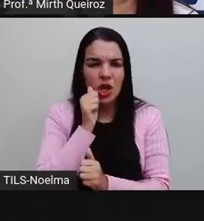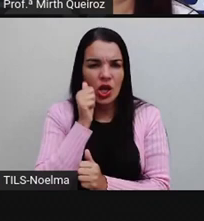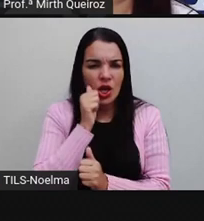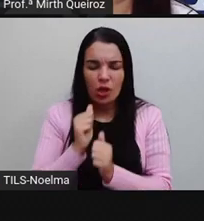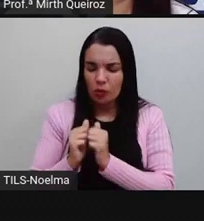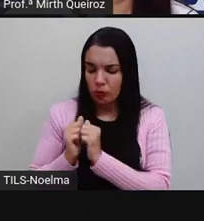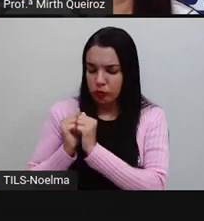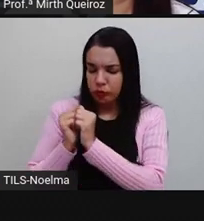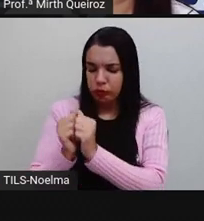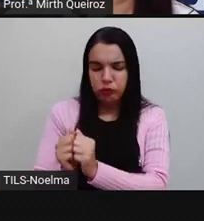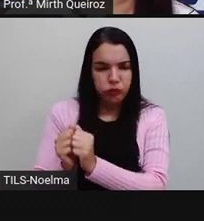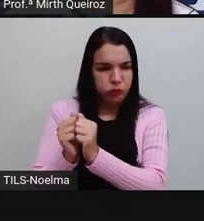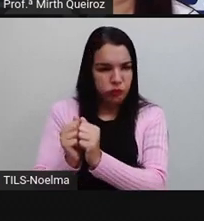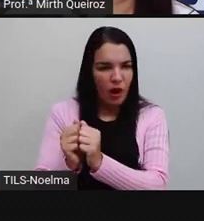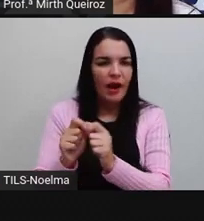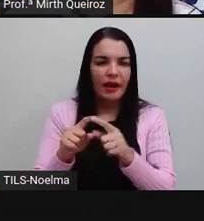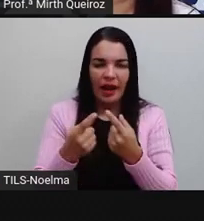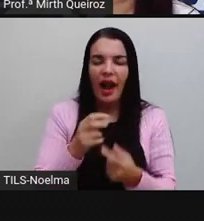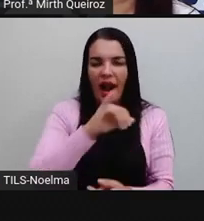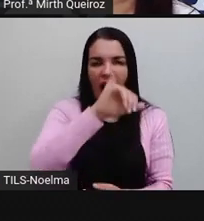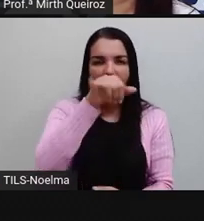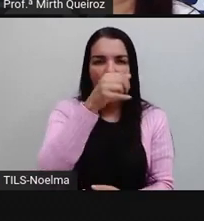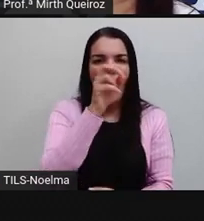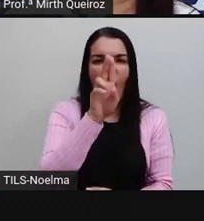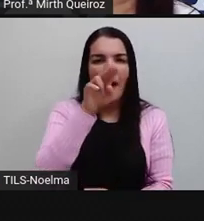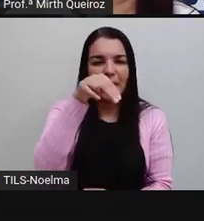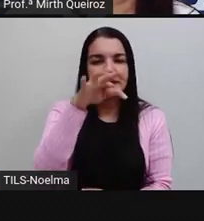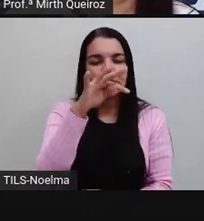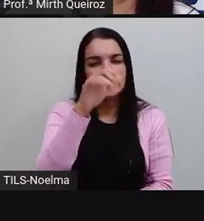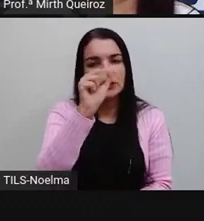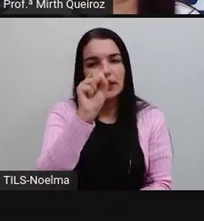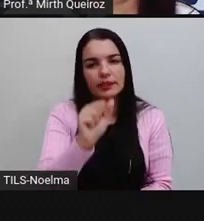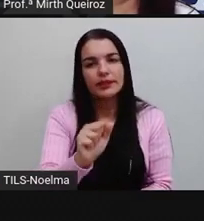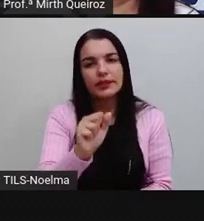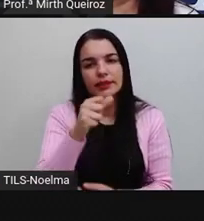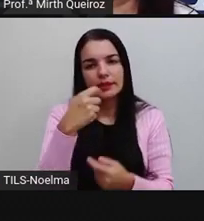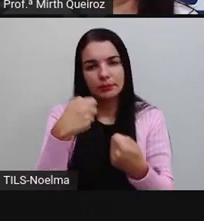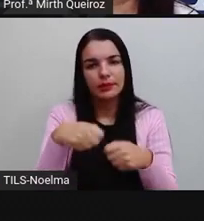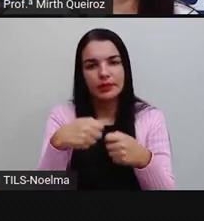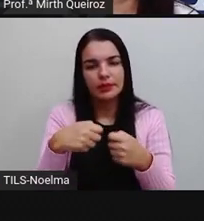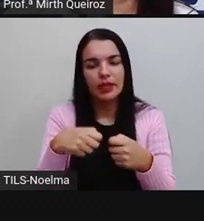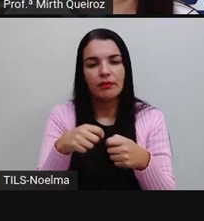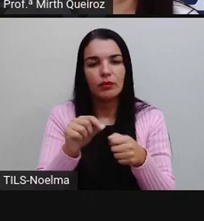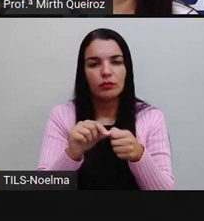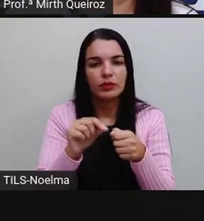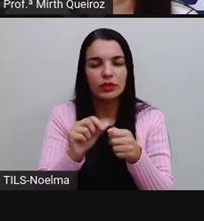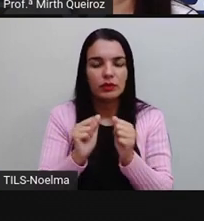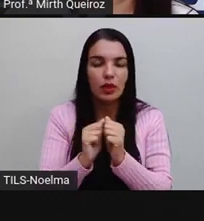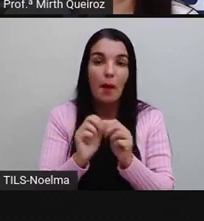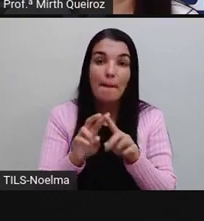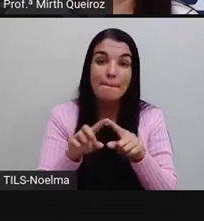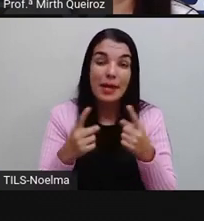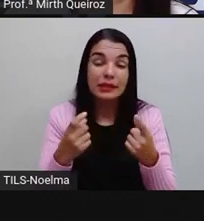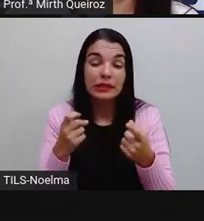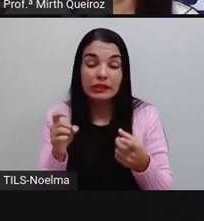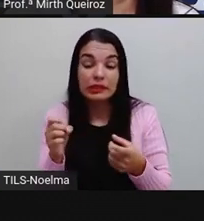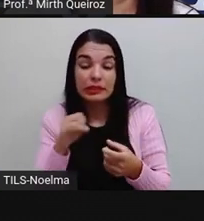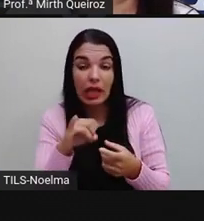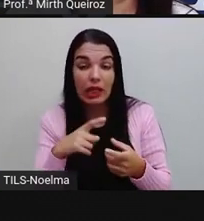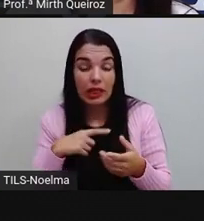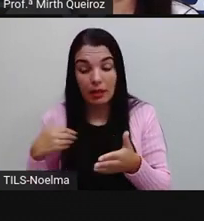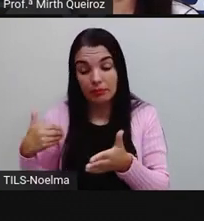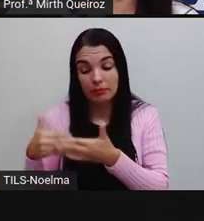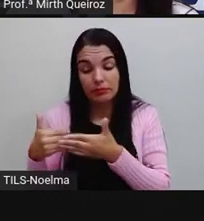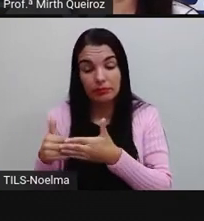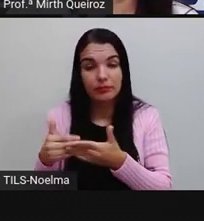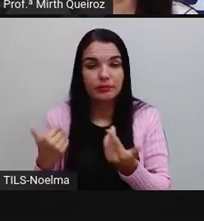Aí, a palavra, neste caso, palavra junto estaria sozinha. Mas como, neste caso aí, nós temos junto com e junto de, vai